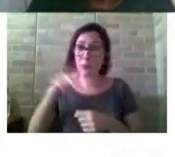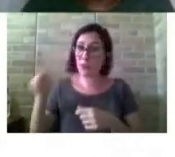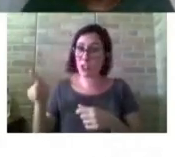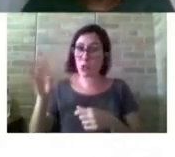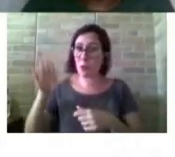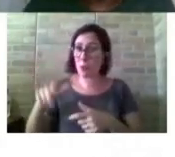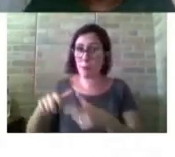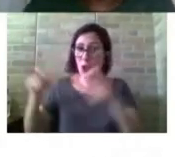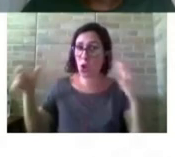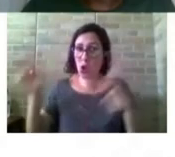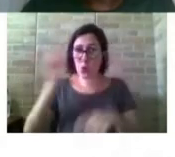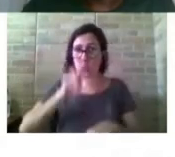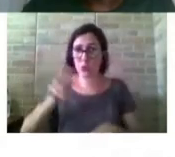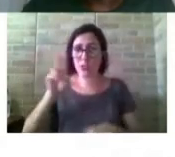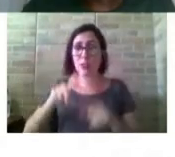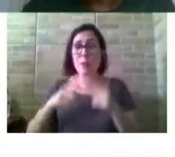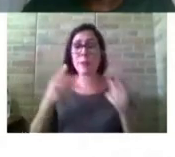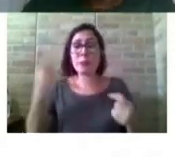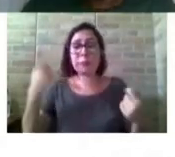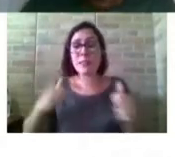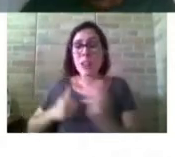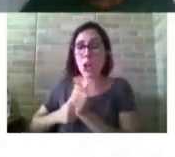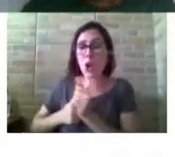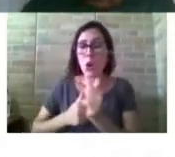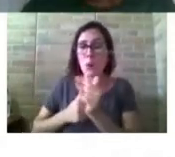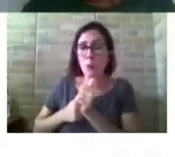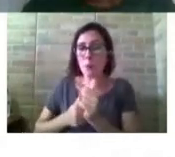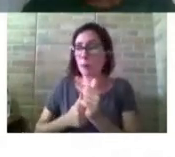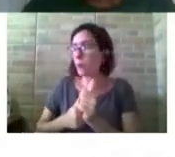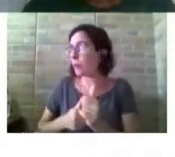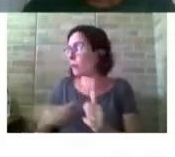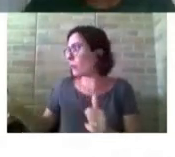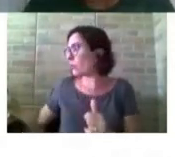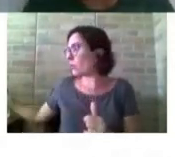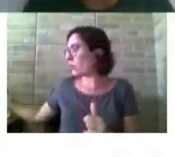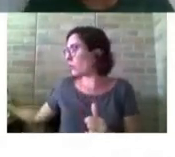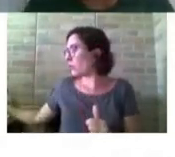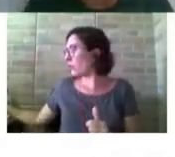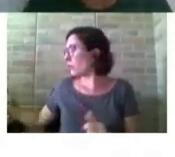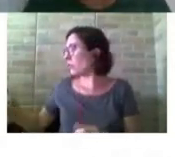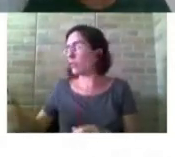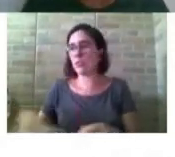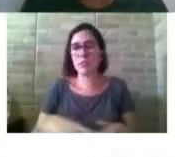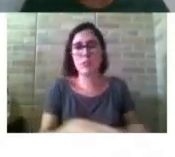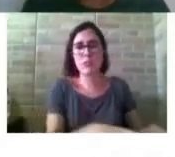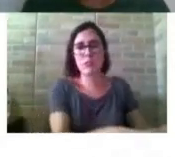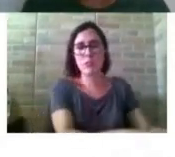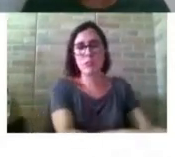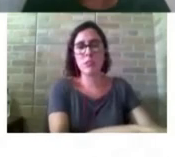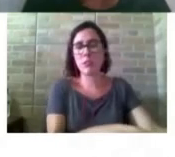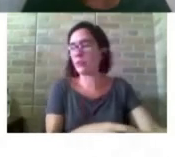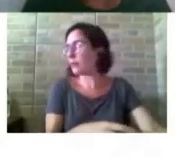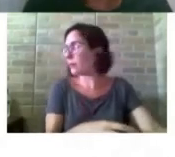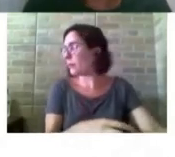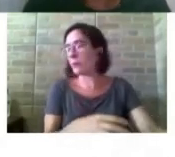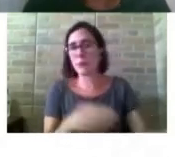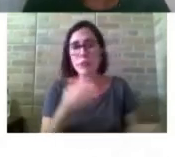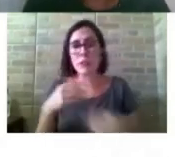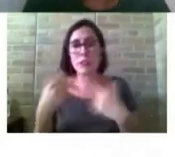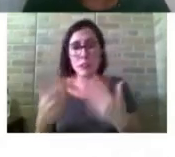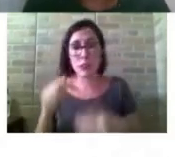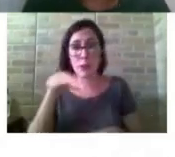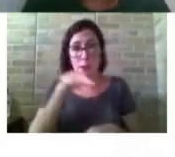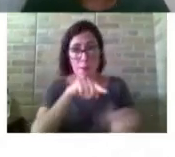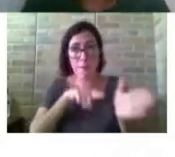era preciso um acompanhamento mais próximo desse estudante, haja vista a própria pesquisa